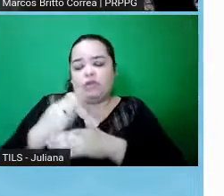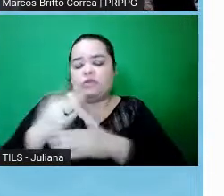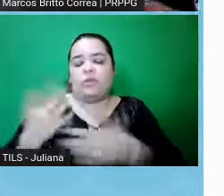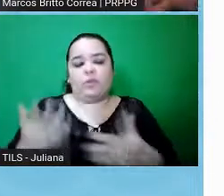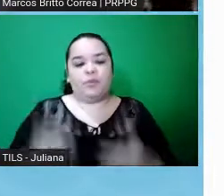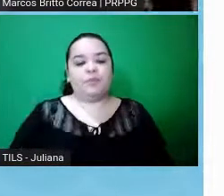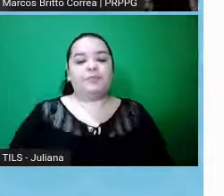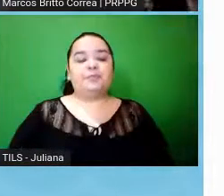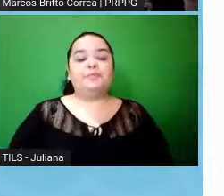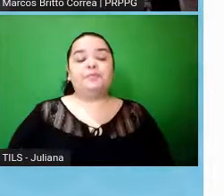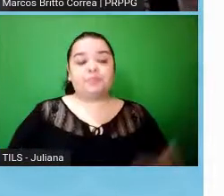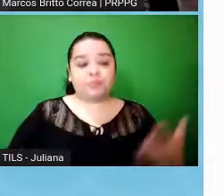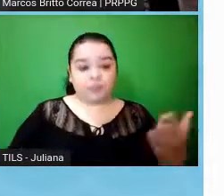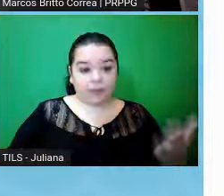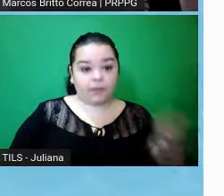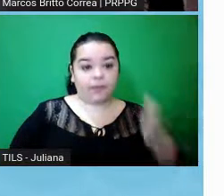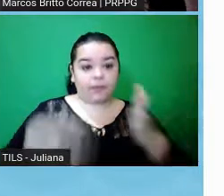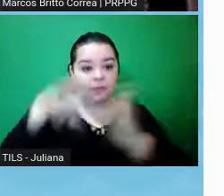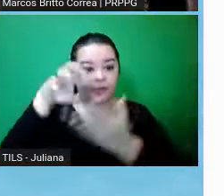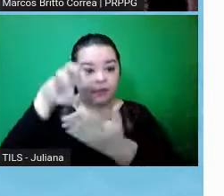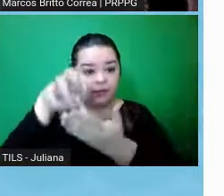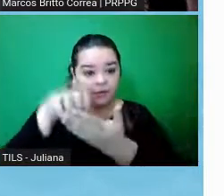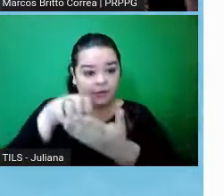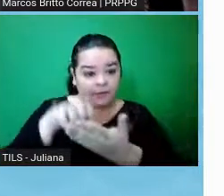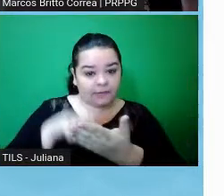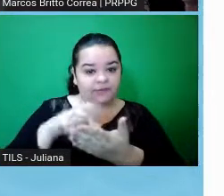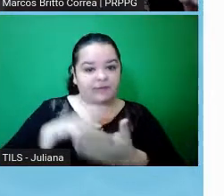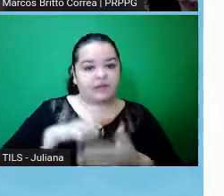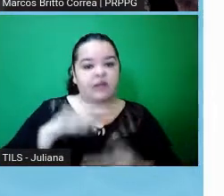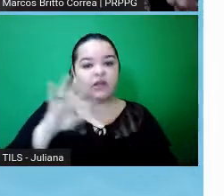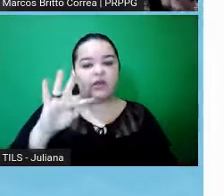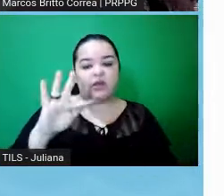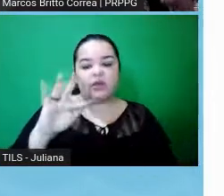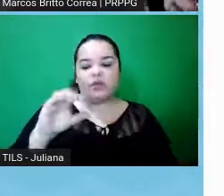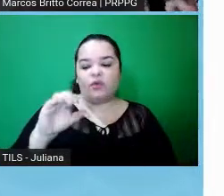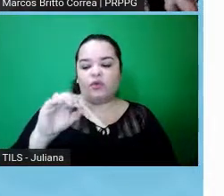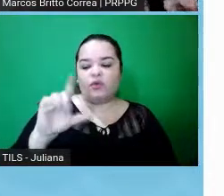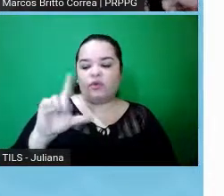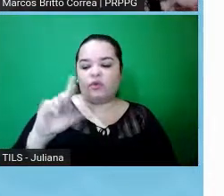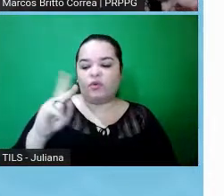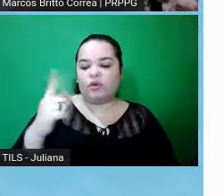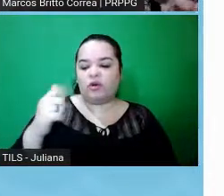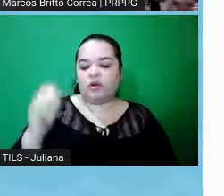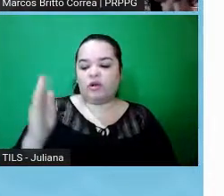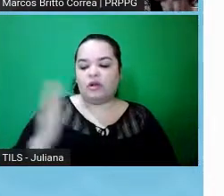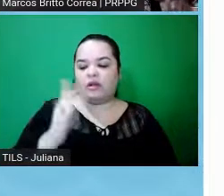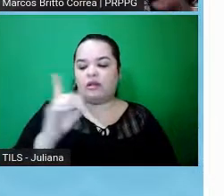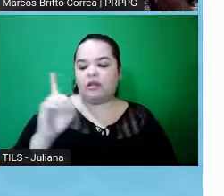A partir desse registro todo, se gera uma folha de rosto, tá, essa folha de rosto, ela tem que ser impressa,